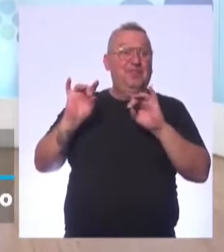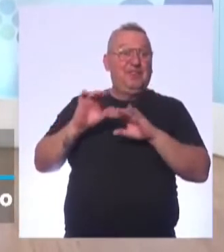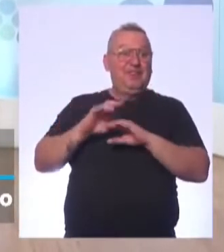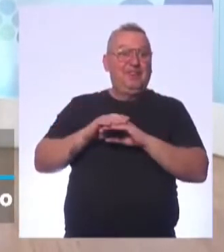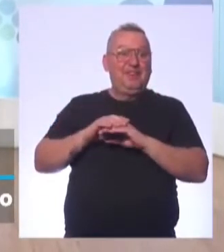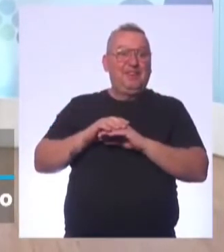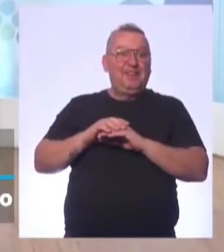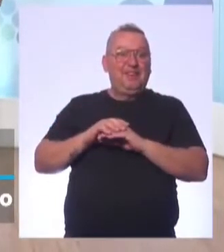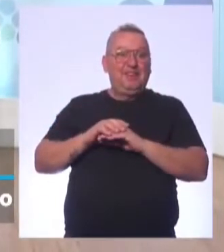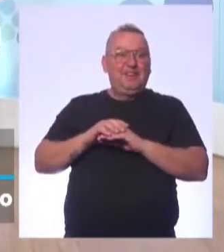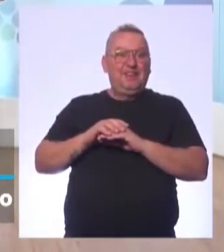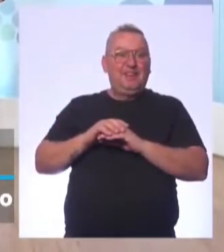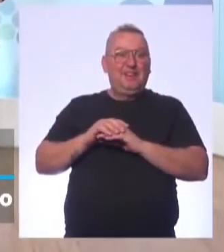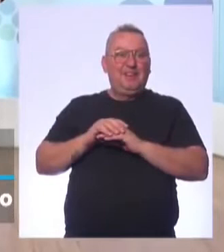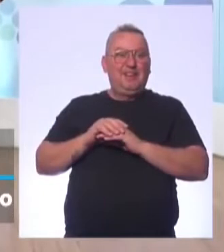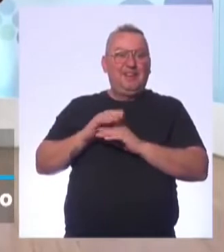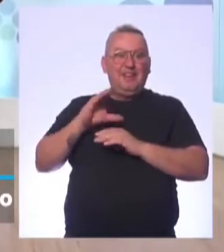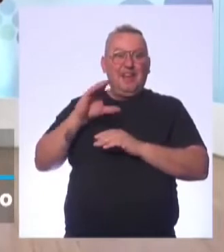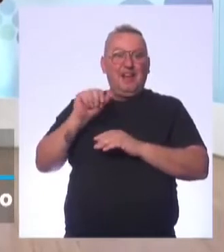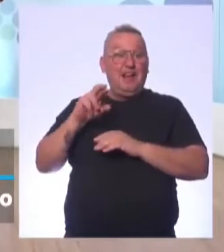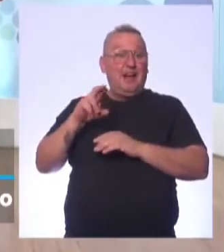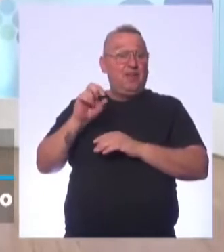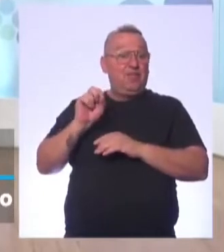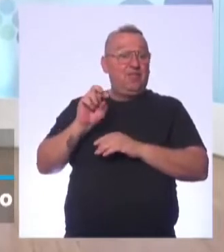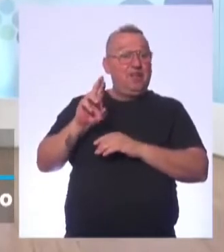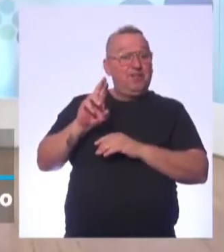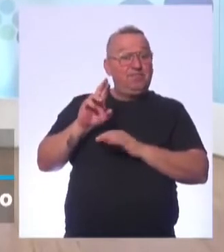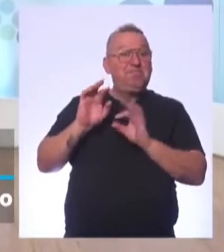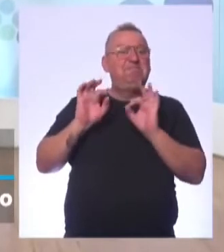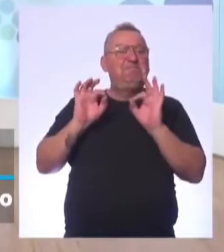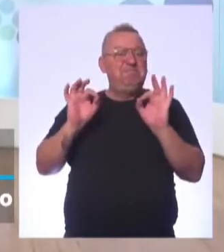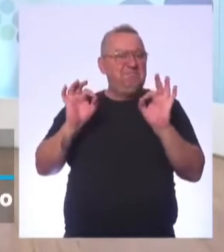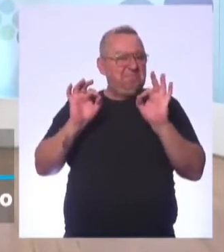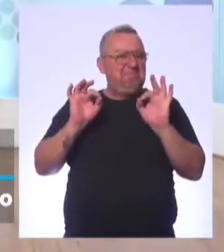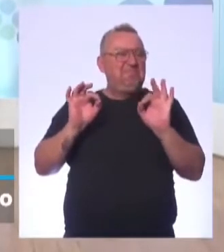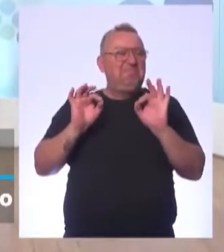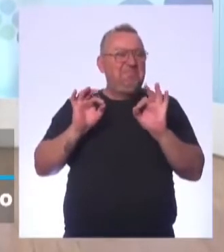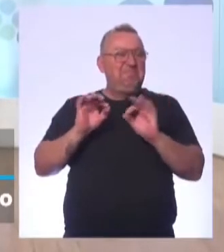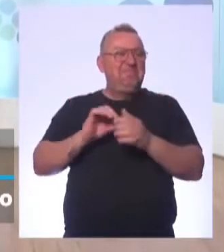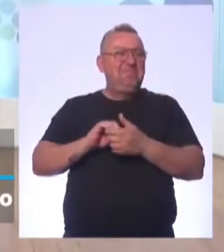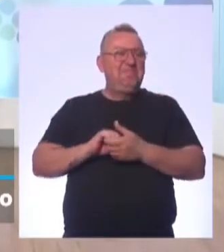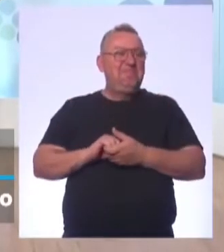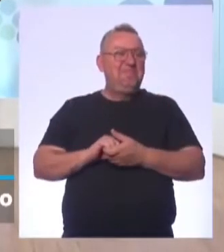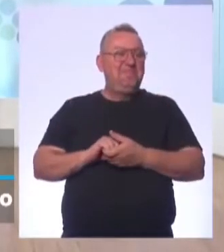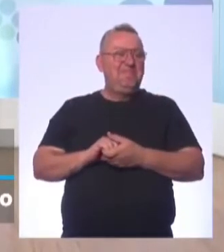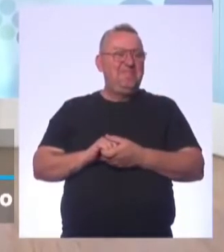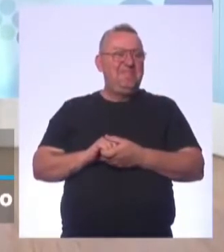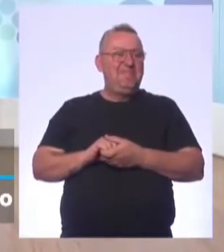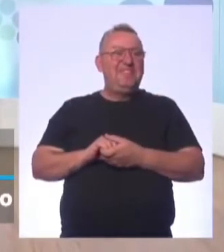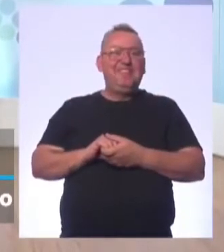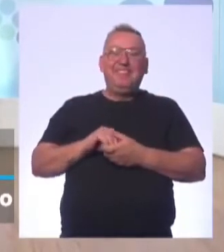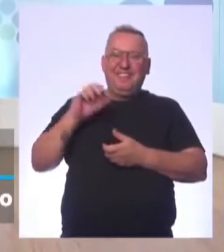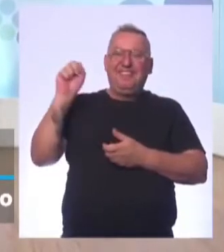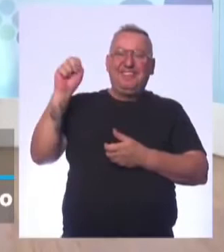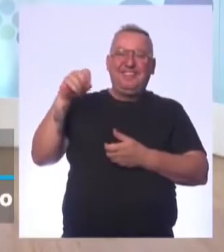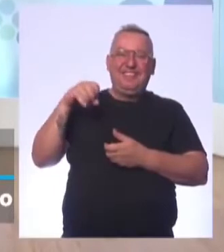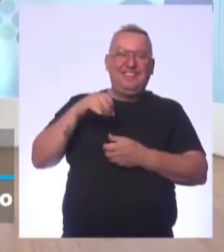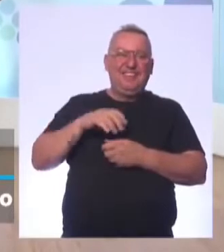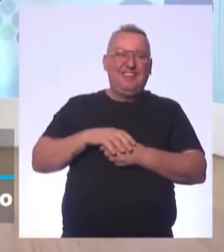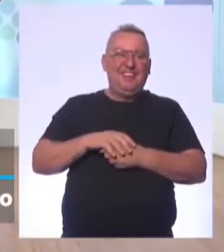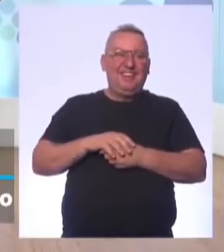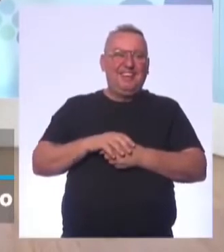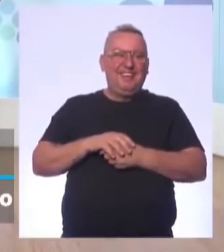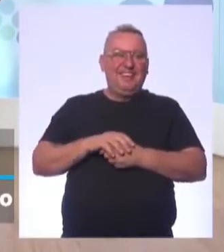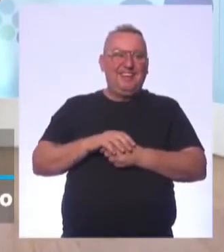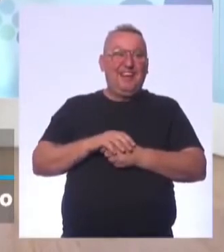repete, repete. Nossa, Márcia, como você é chique, amor. Márcia, você nos ouve? Sim, é Márcia